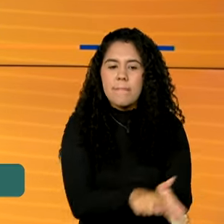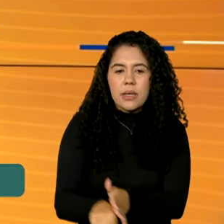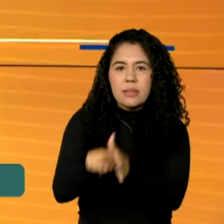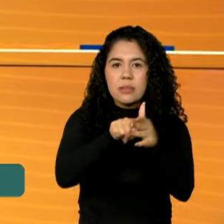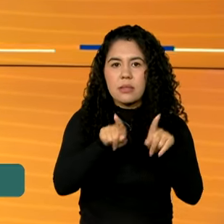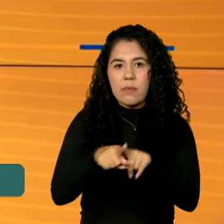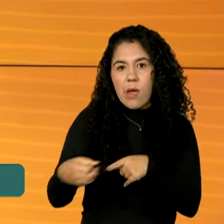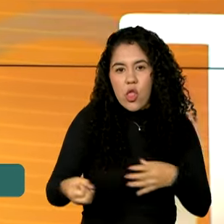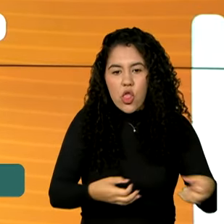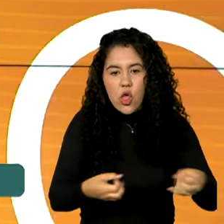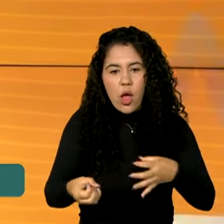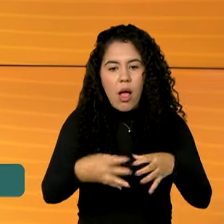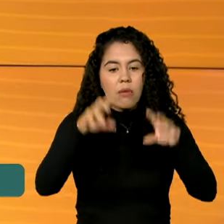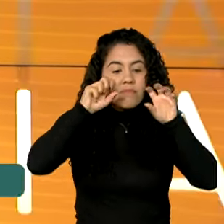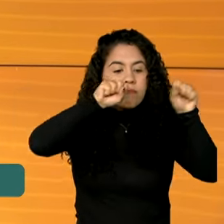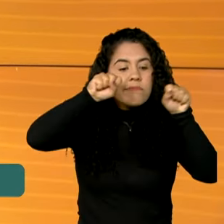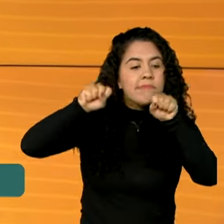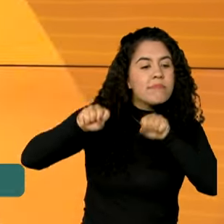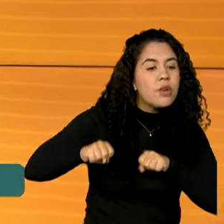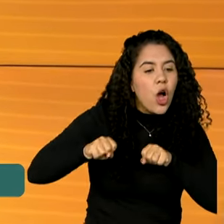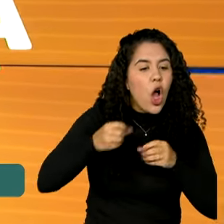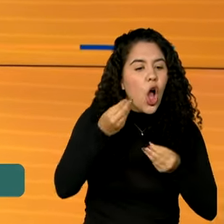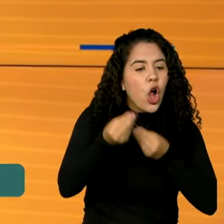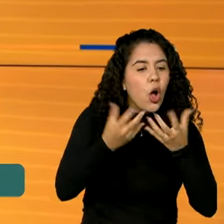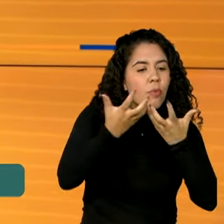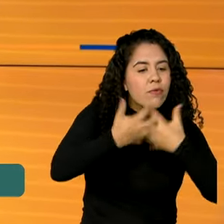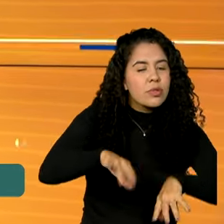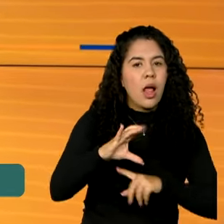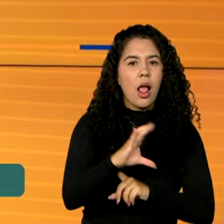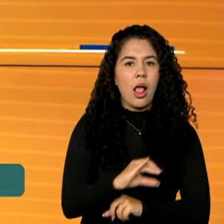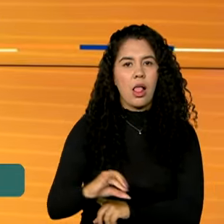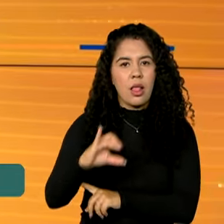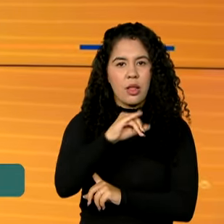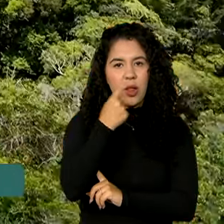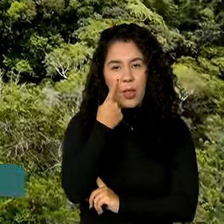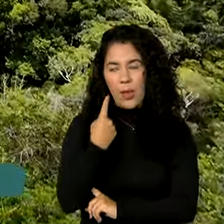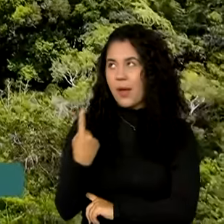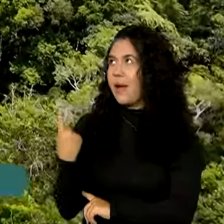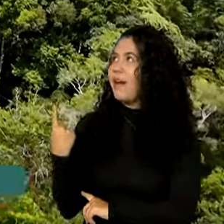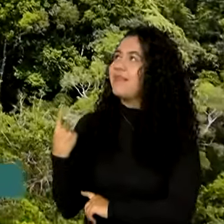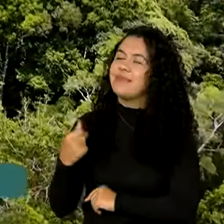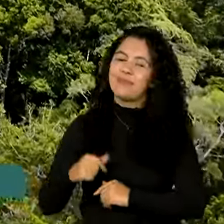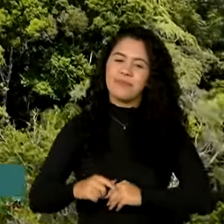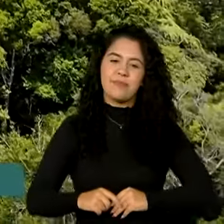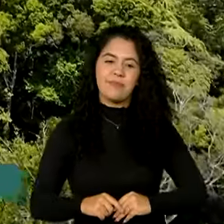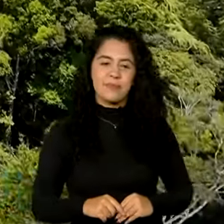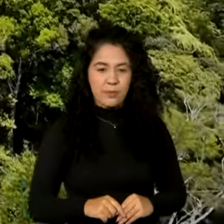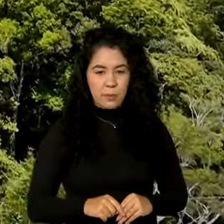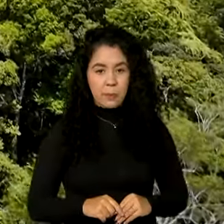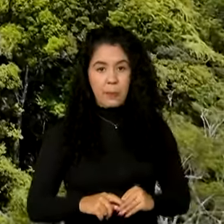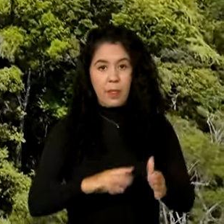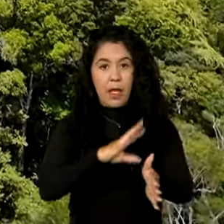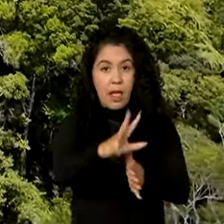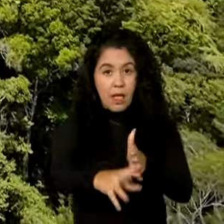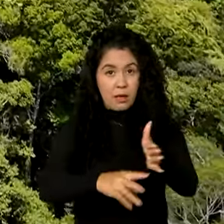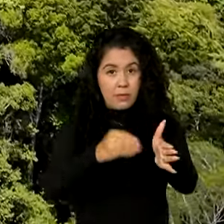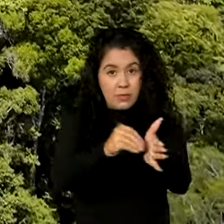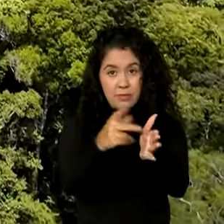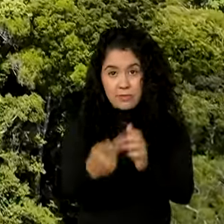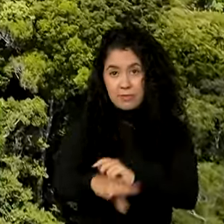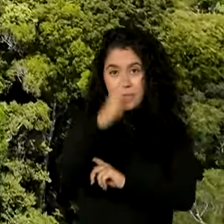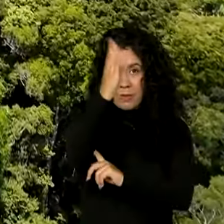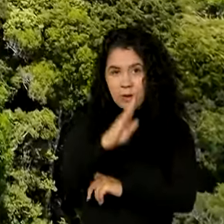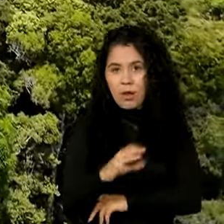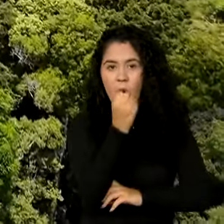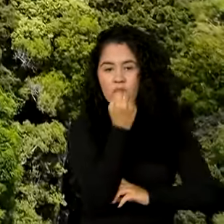e conhecem de perto o experimento científico Amazon Face. Na Amazônia brasileira, a maior